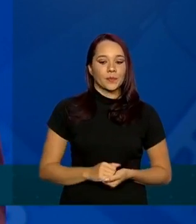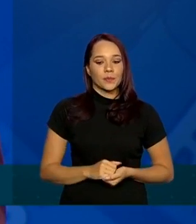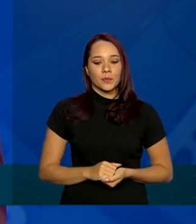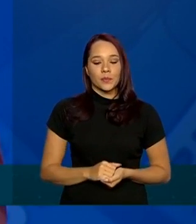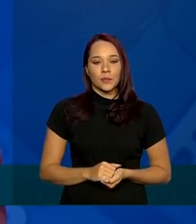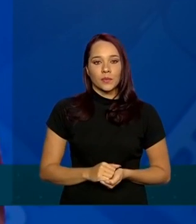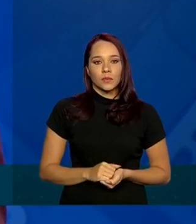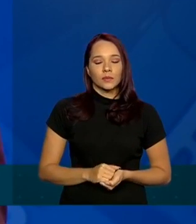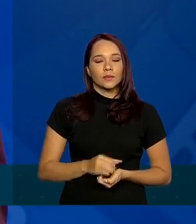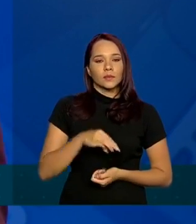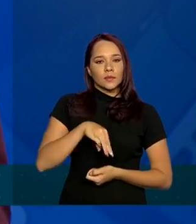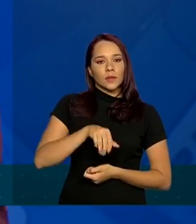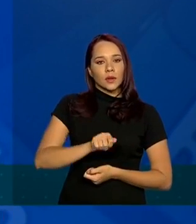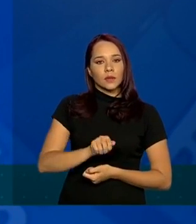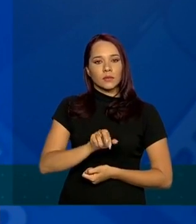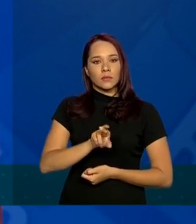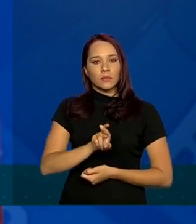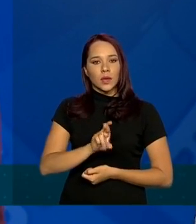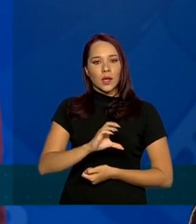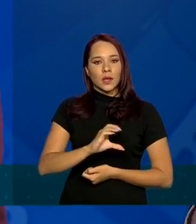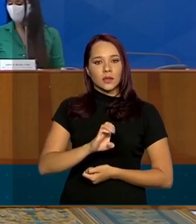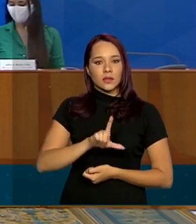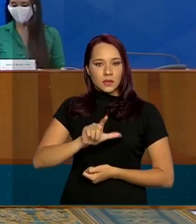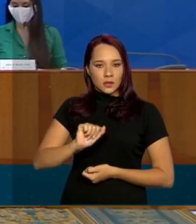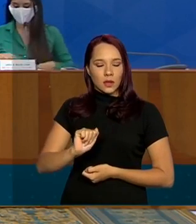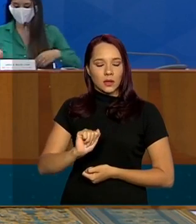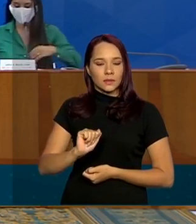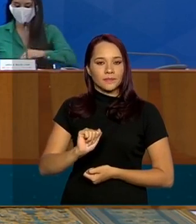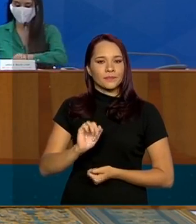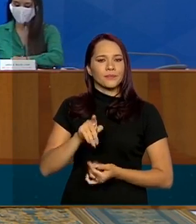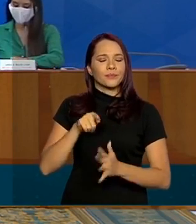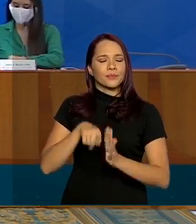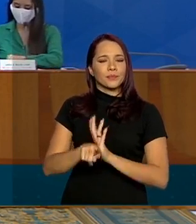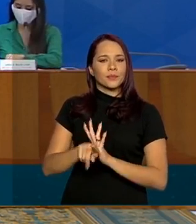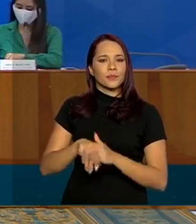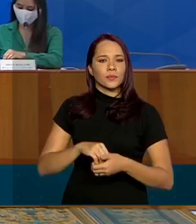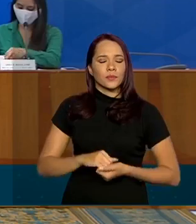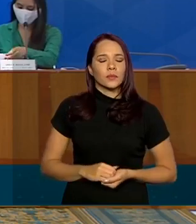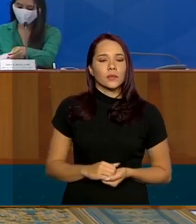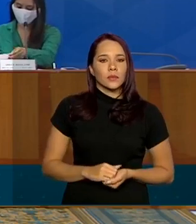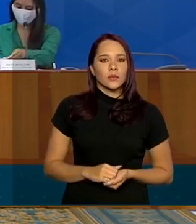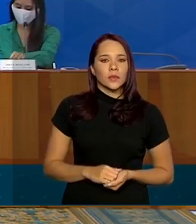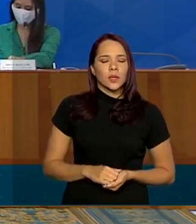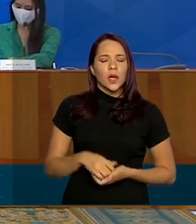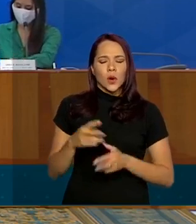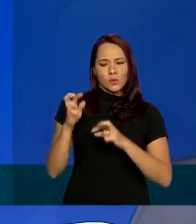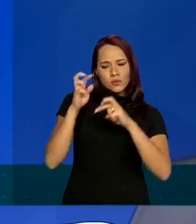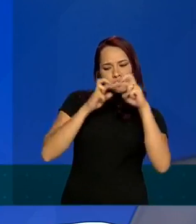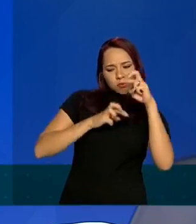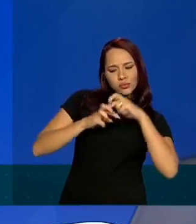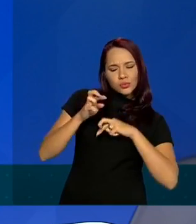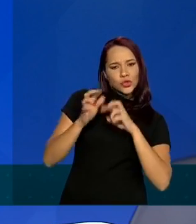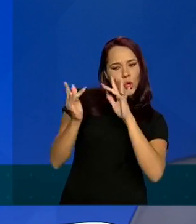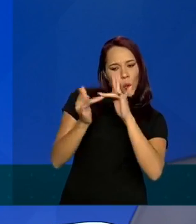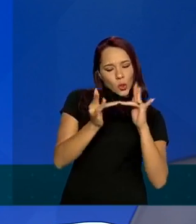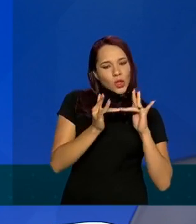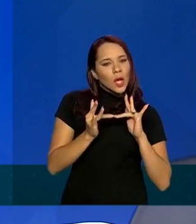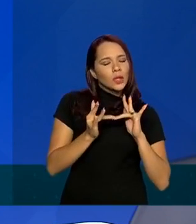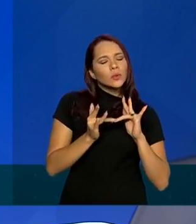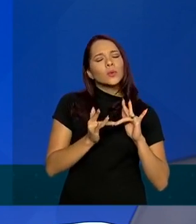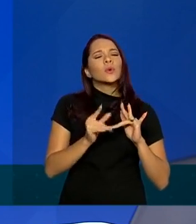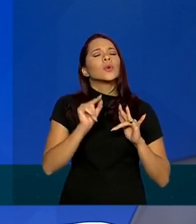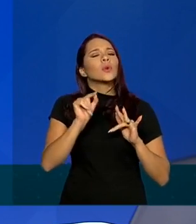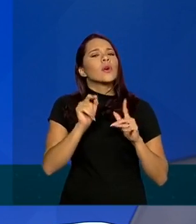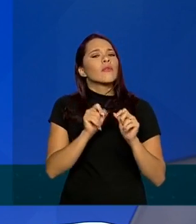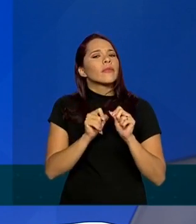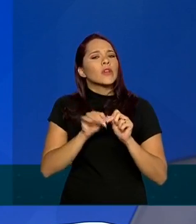a Marcela Fernandes do Rufo Post Brasil pergunta se o monitoramento de contato será feito